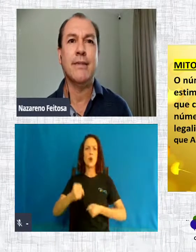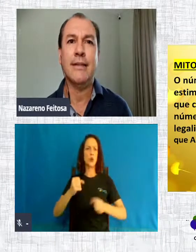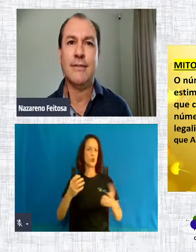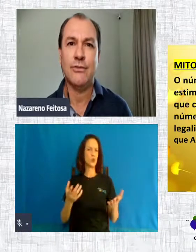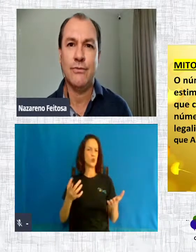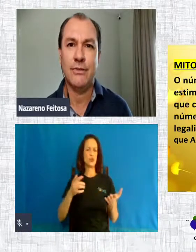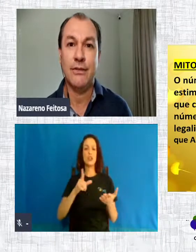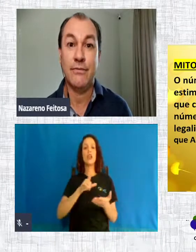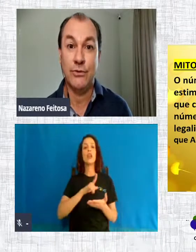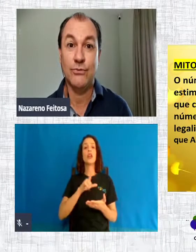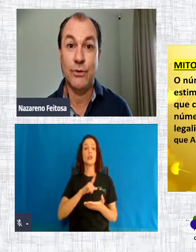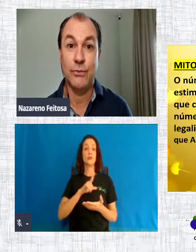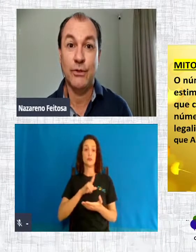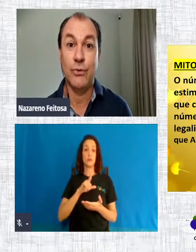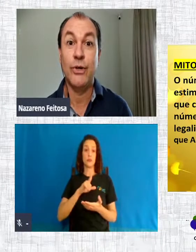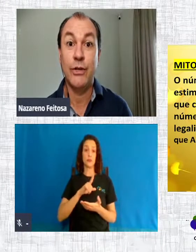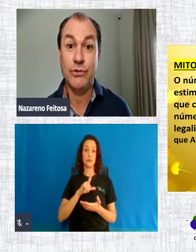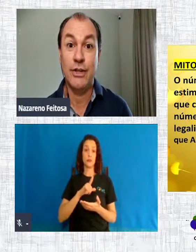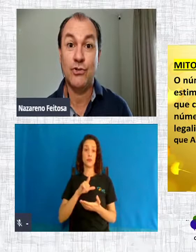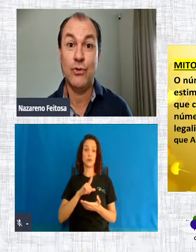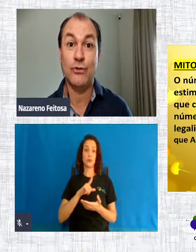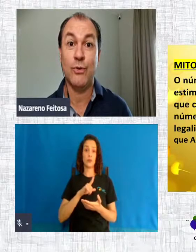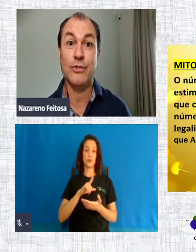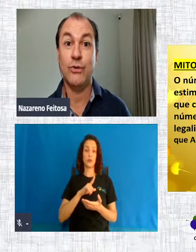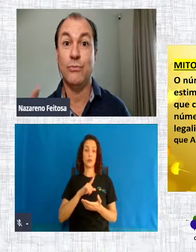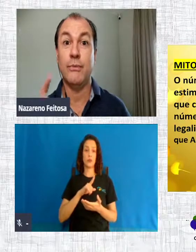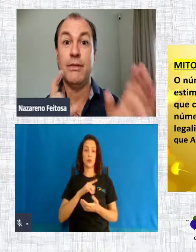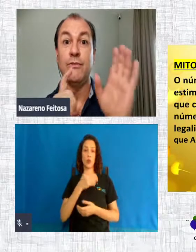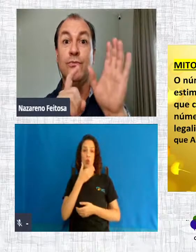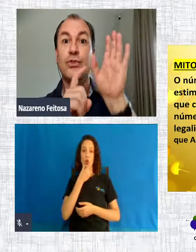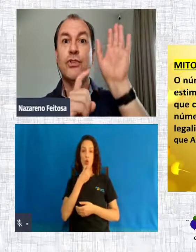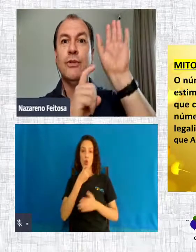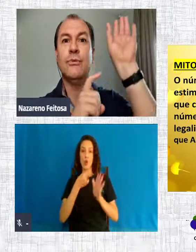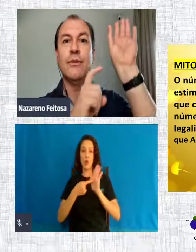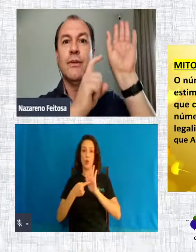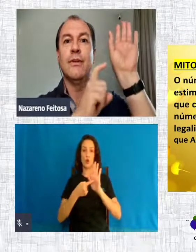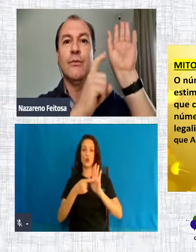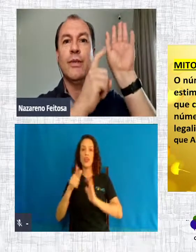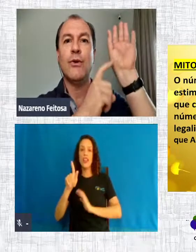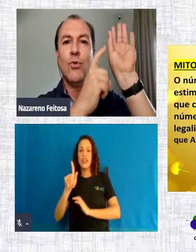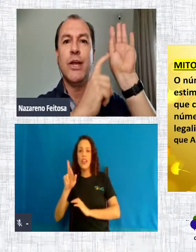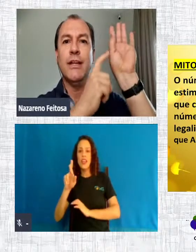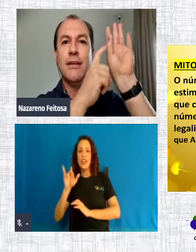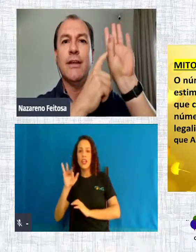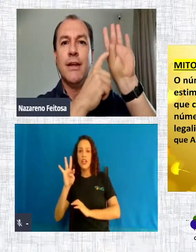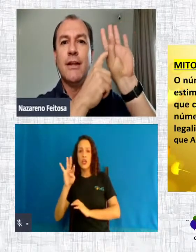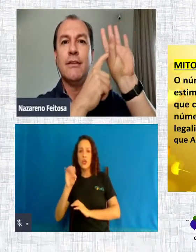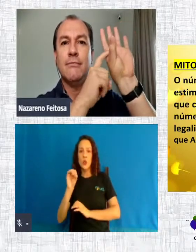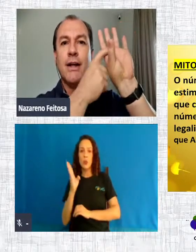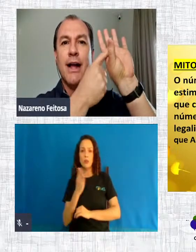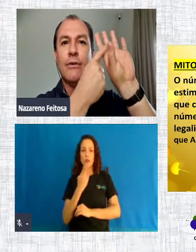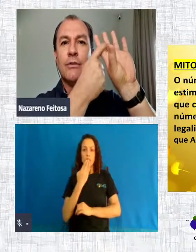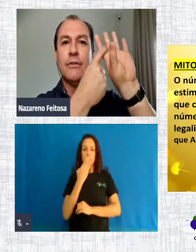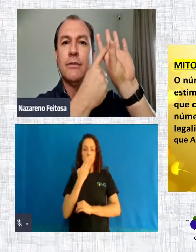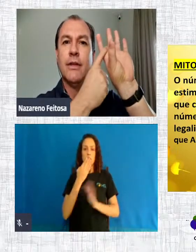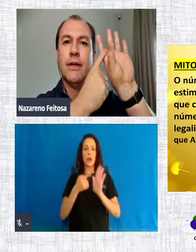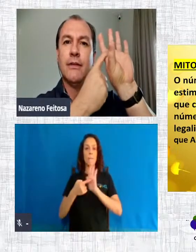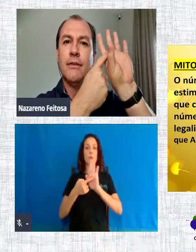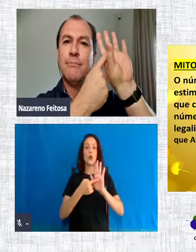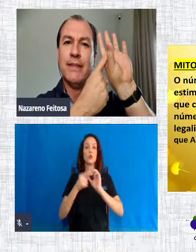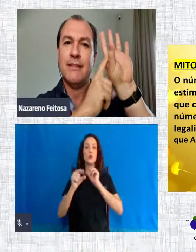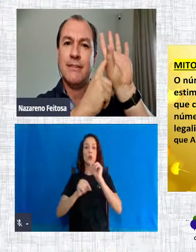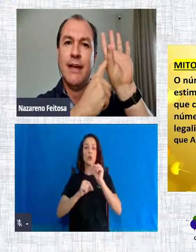Bernard Nathanson, que fez o filme O Grito Silencioso, mostrando um bebezinho fugindo da cureta que ele ia esmagá-lo,